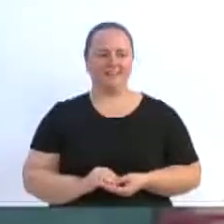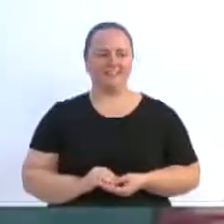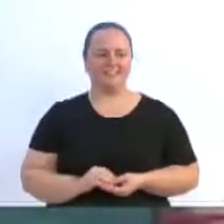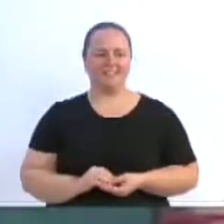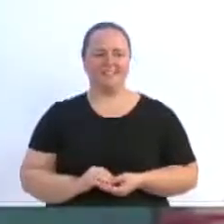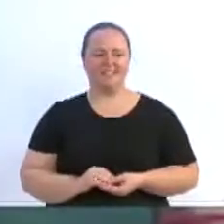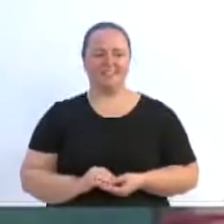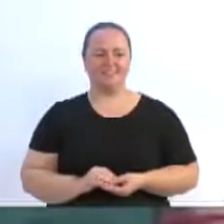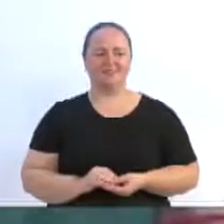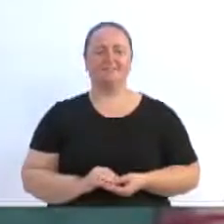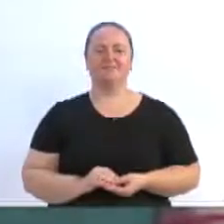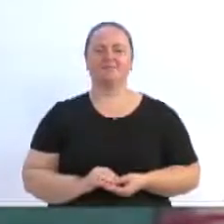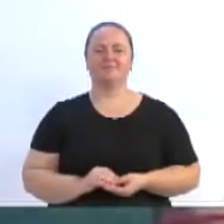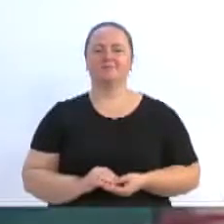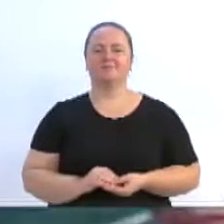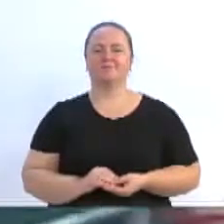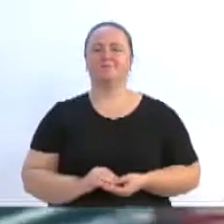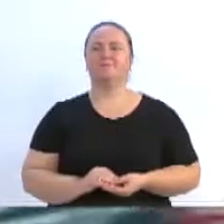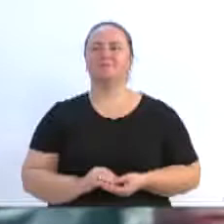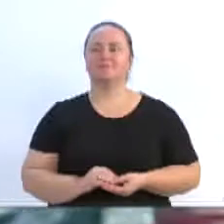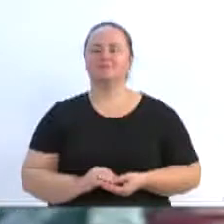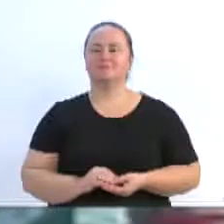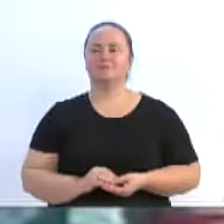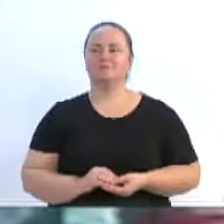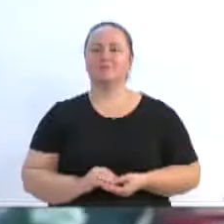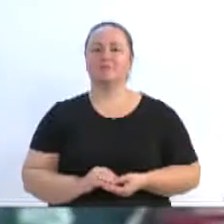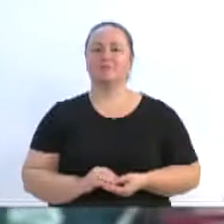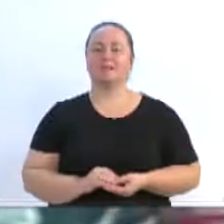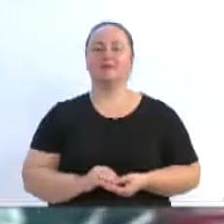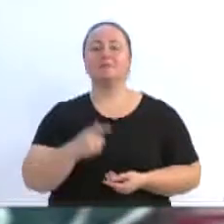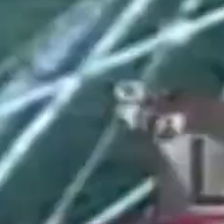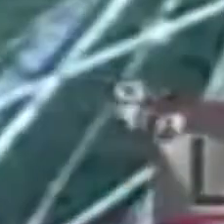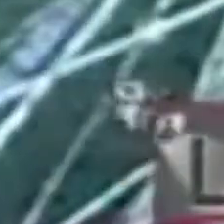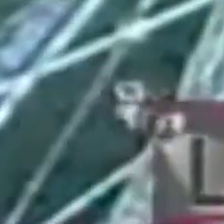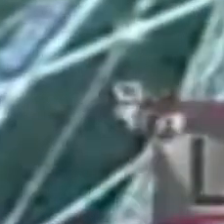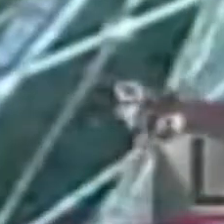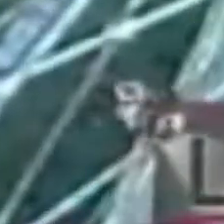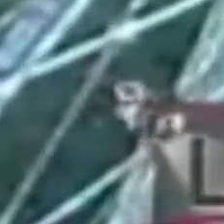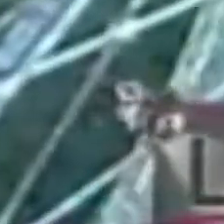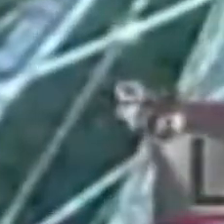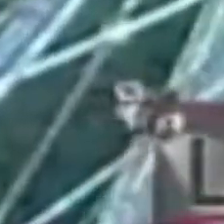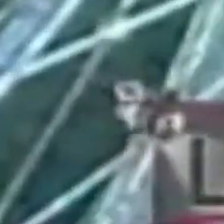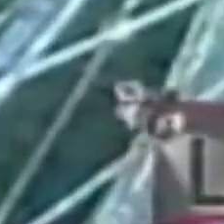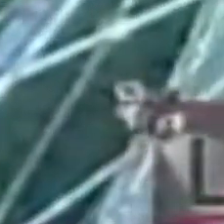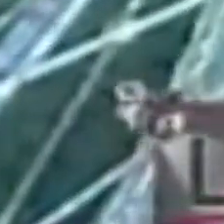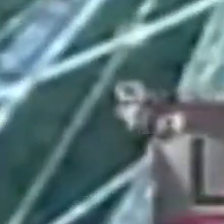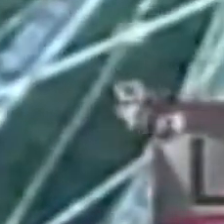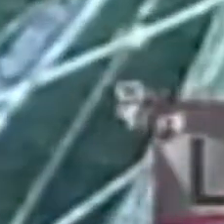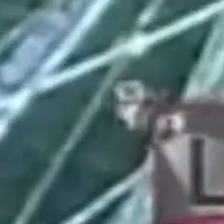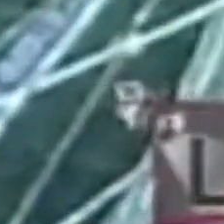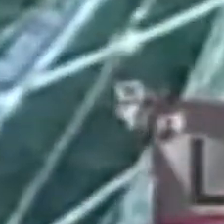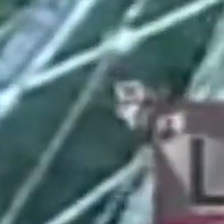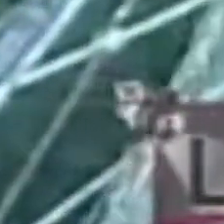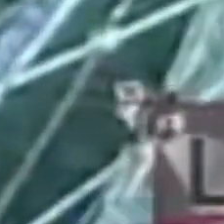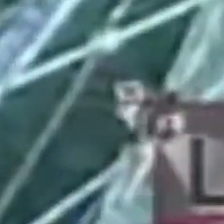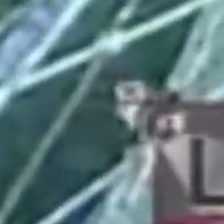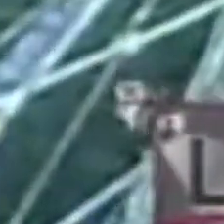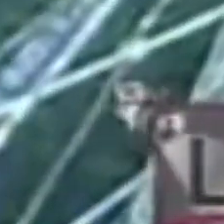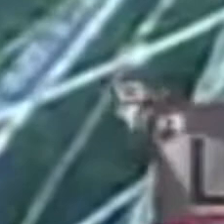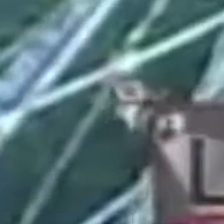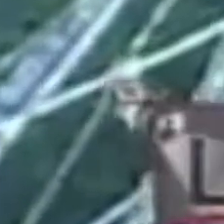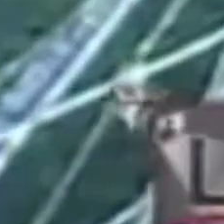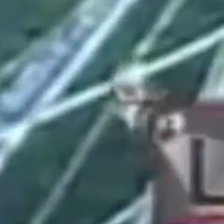segundo gol. Saiu pra comemorar, veio aqui pra comemorar com o goleiro Lorenzo. Vamos lá, vamos lá que vai dar certo. É o